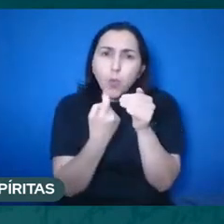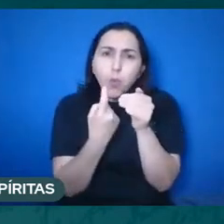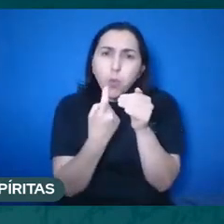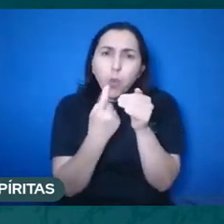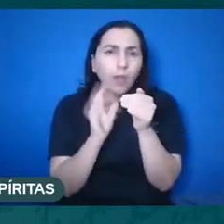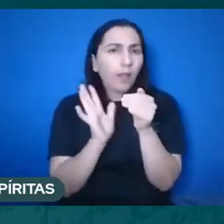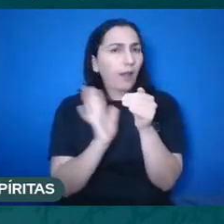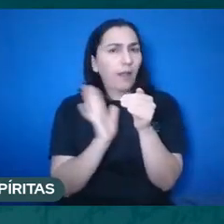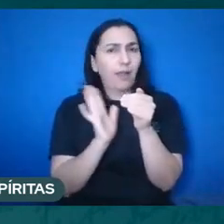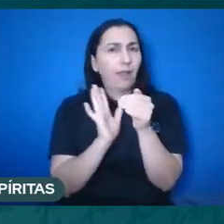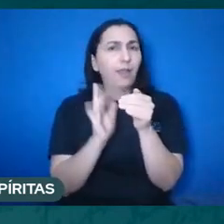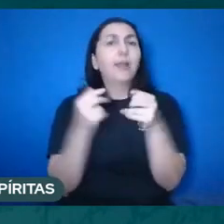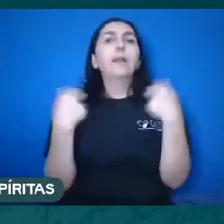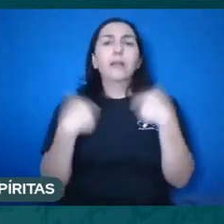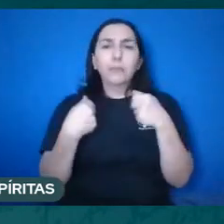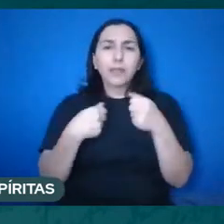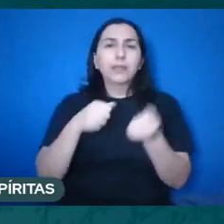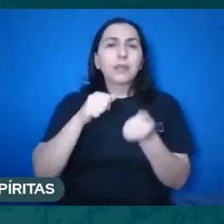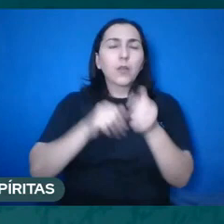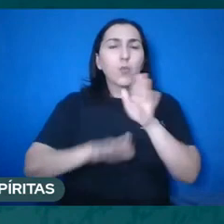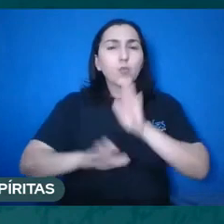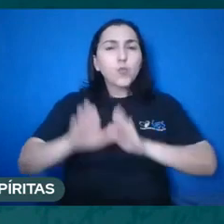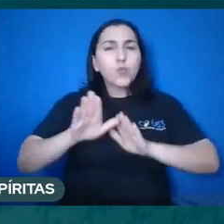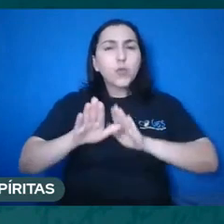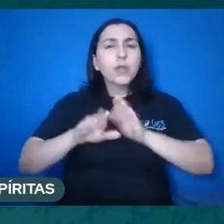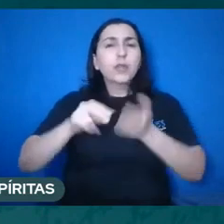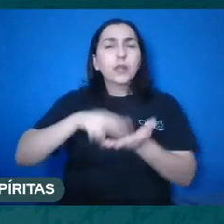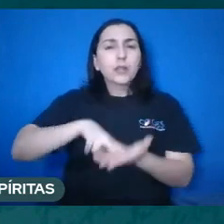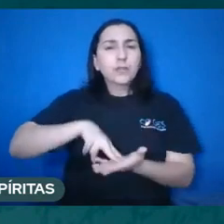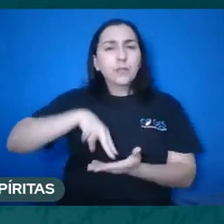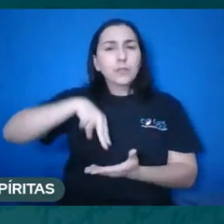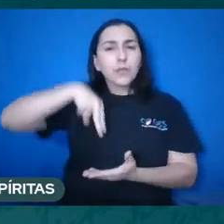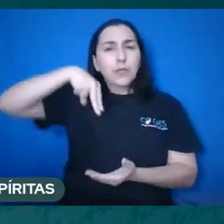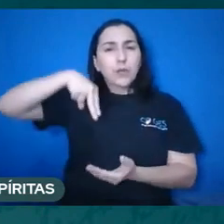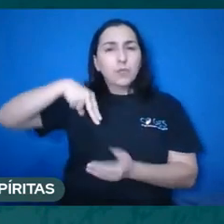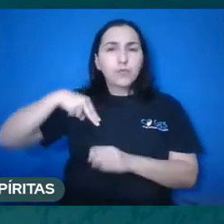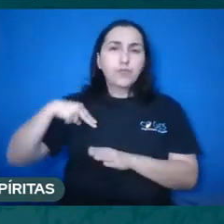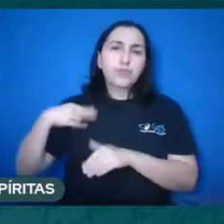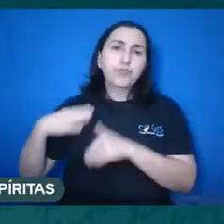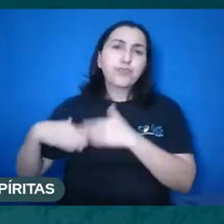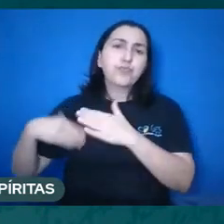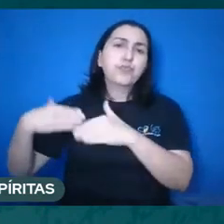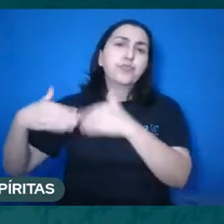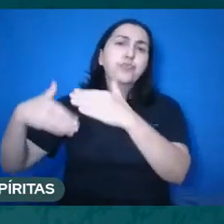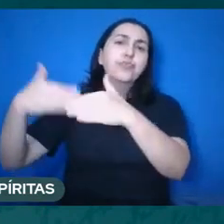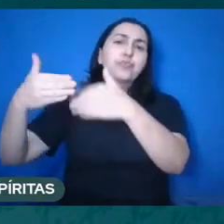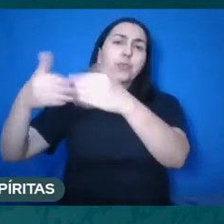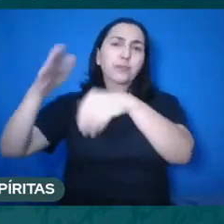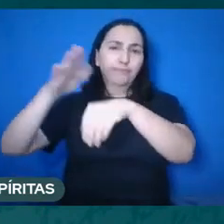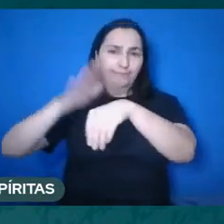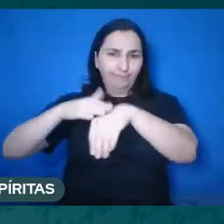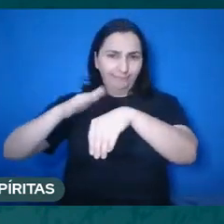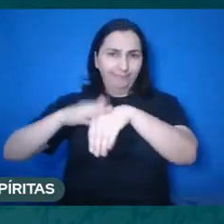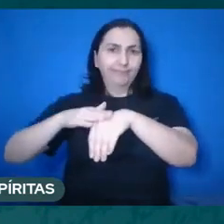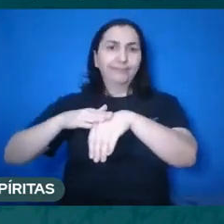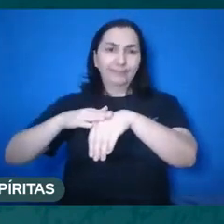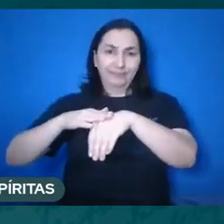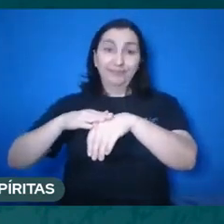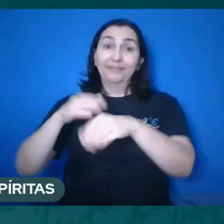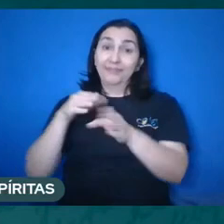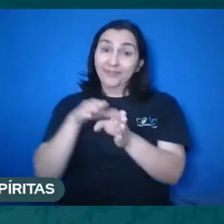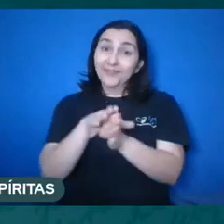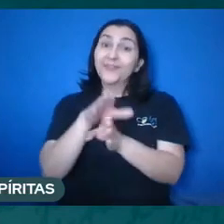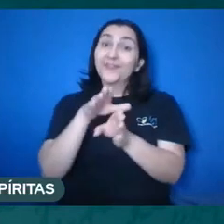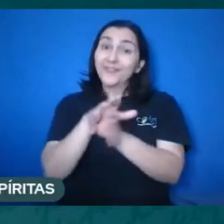na nossa alma, está no nosso progresso. E aí a gente tem aqueles conselhos de